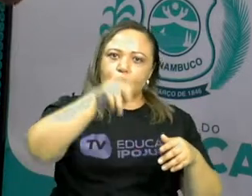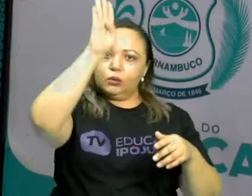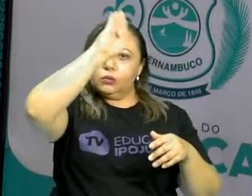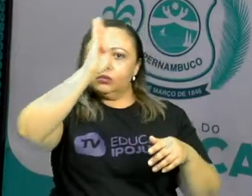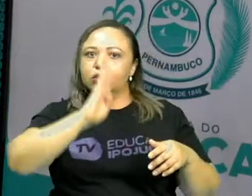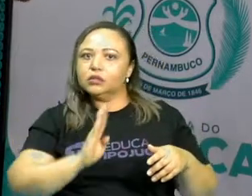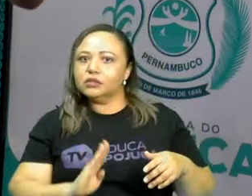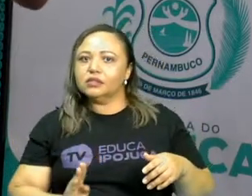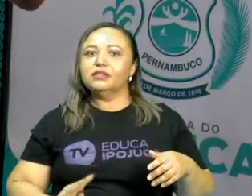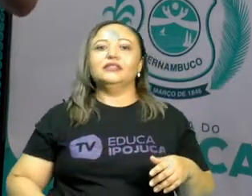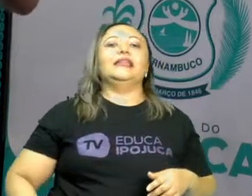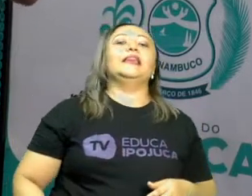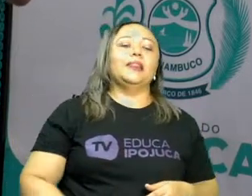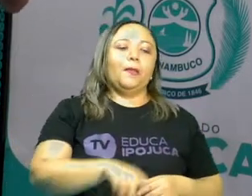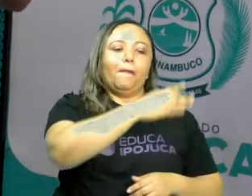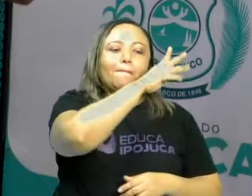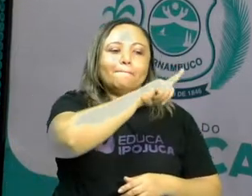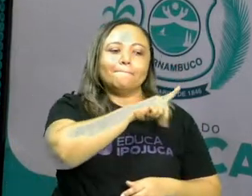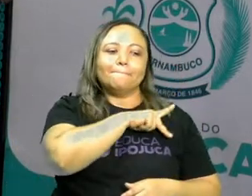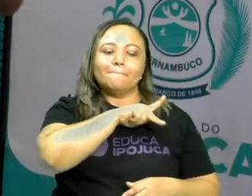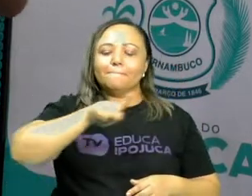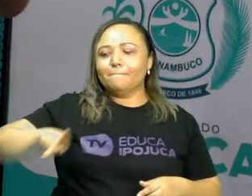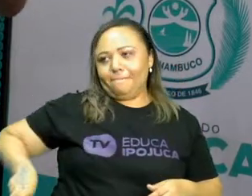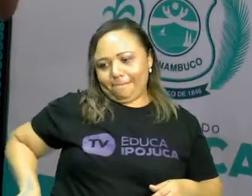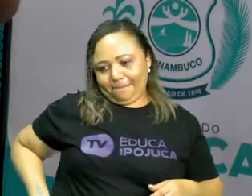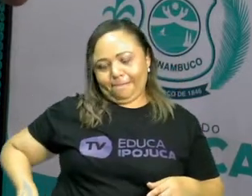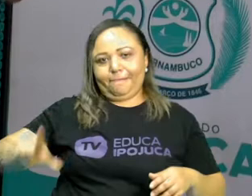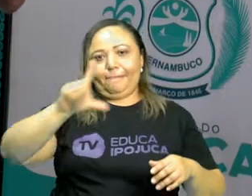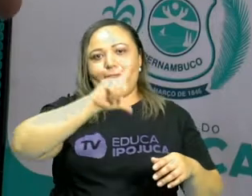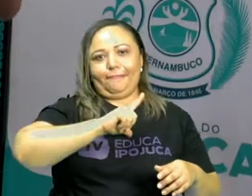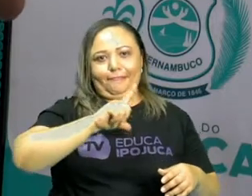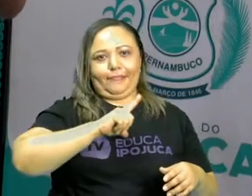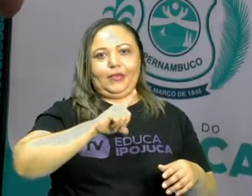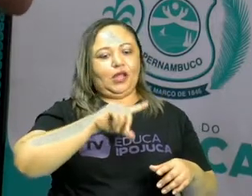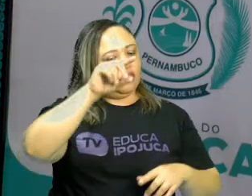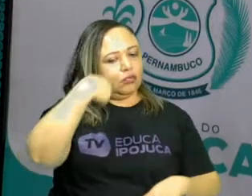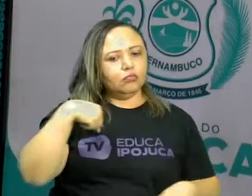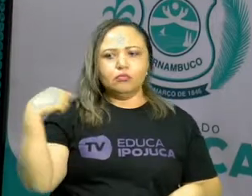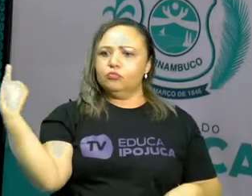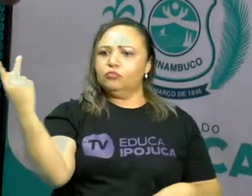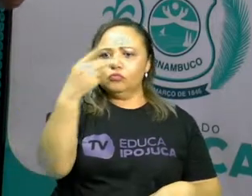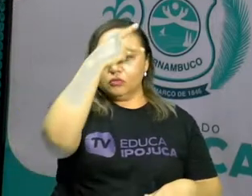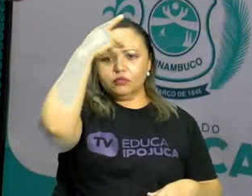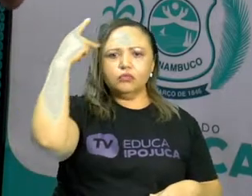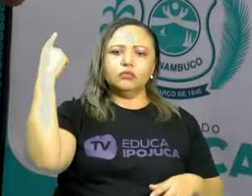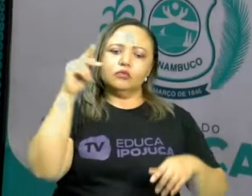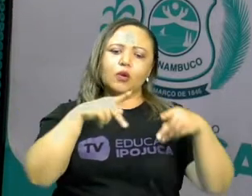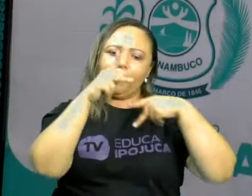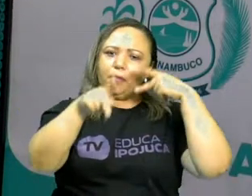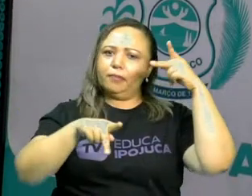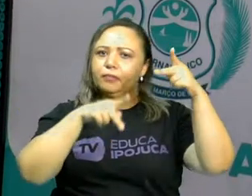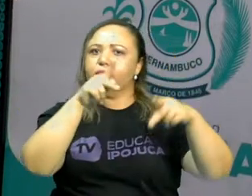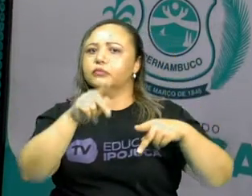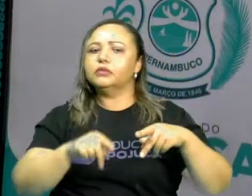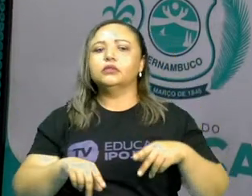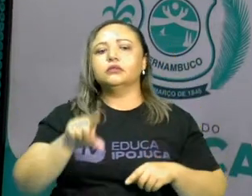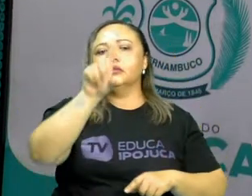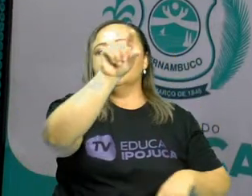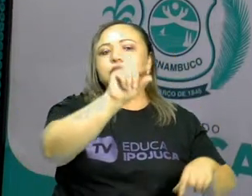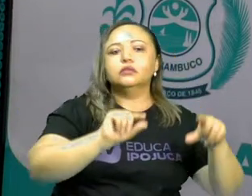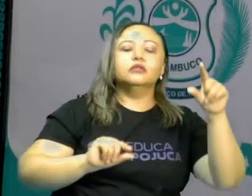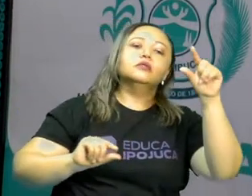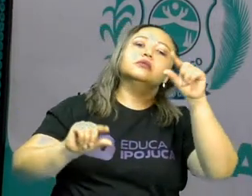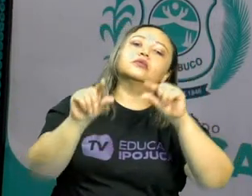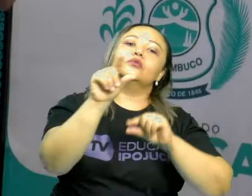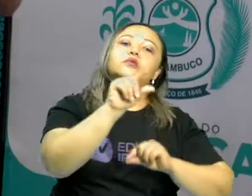governante, que é um presidente, por meio do voto. E isso se deu em um momento da história. E hoje nós vamos ver como é